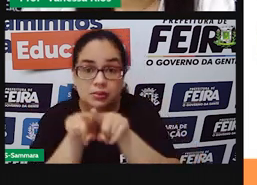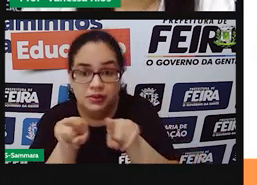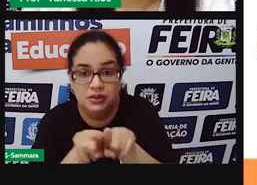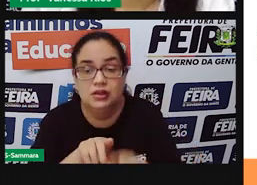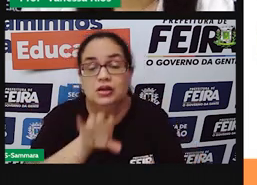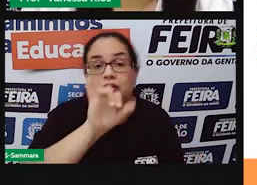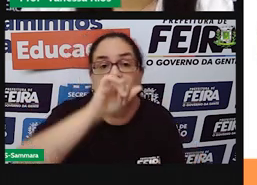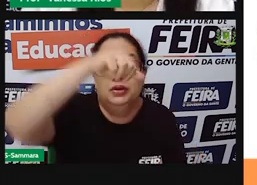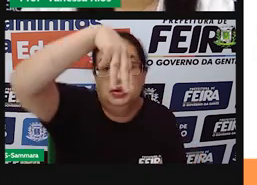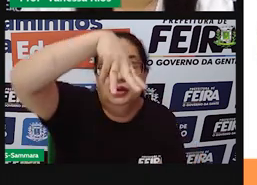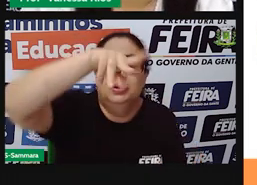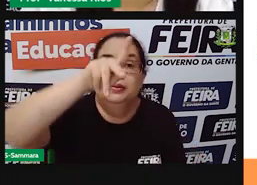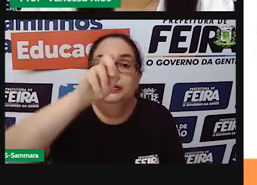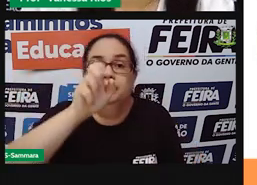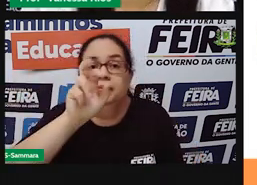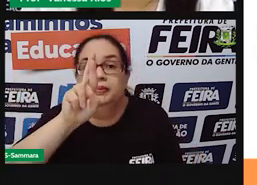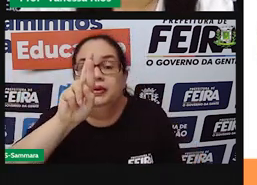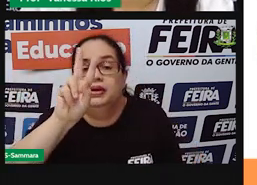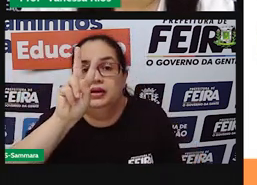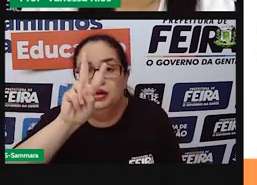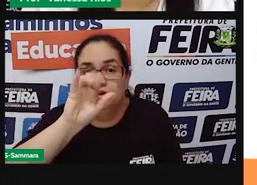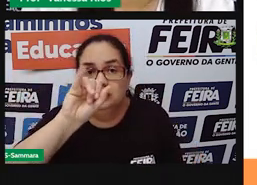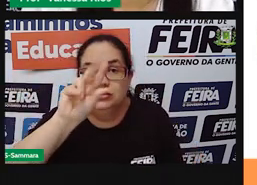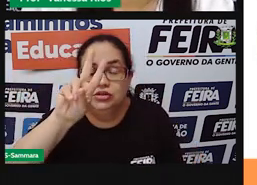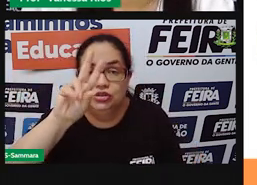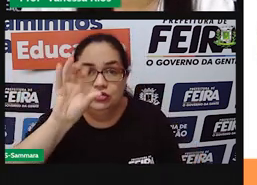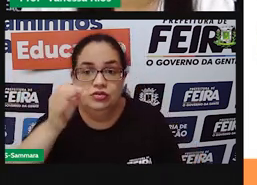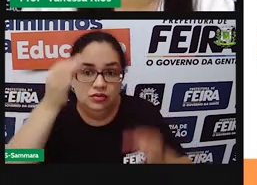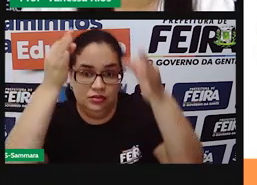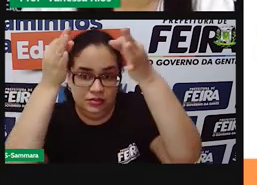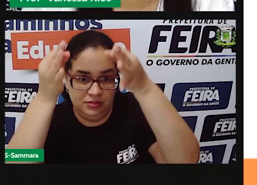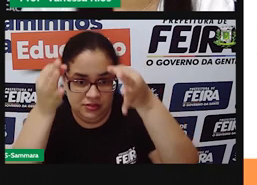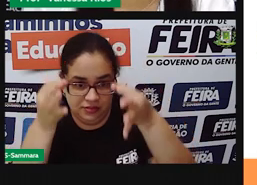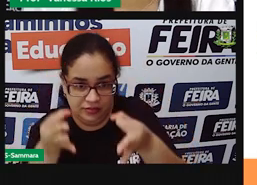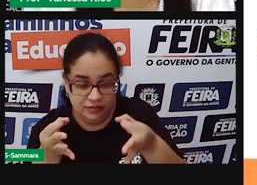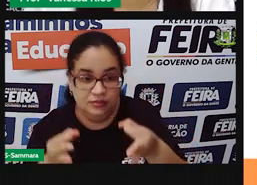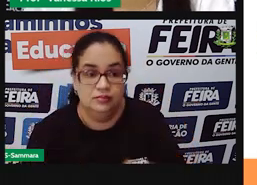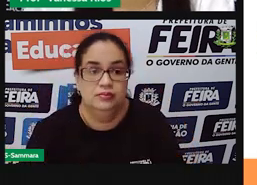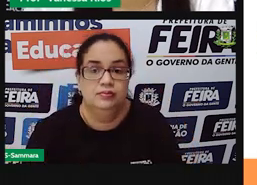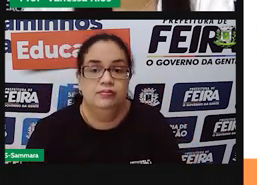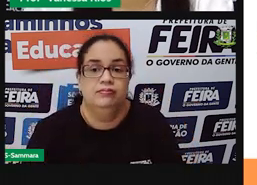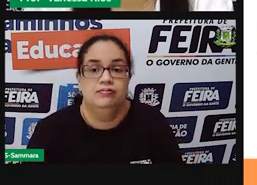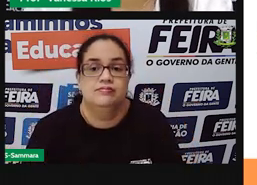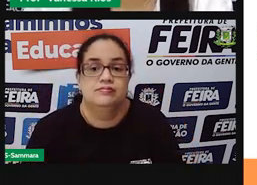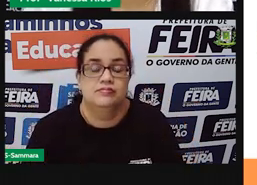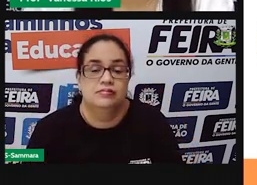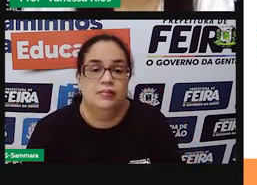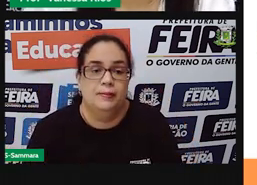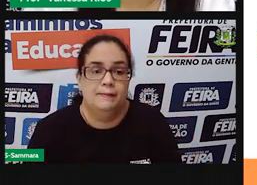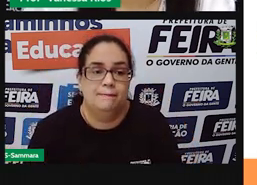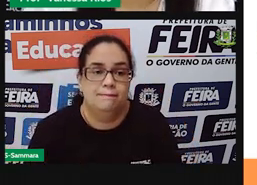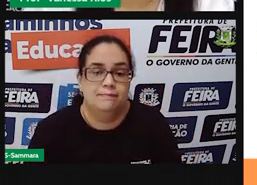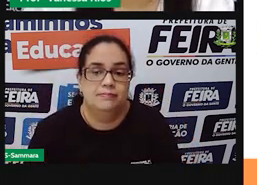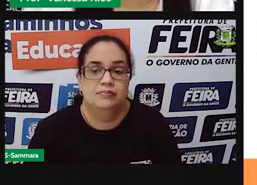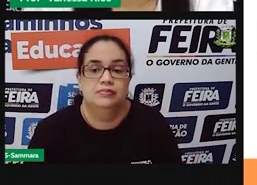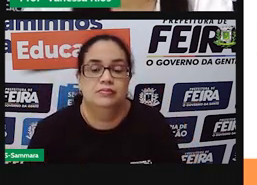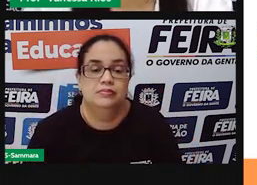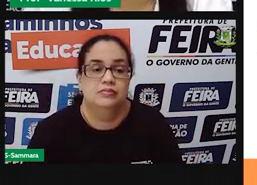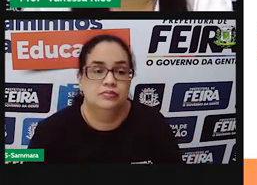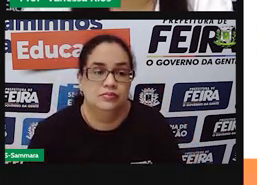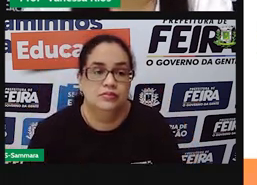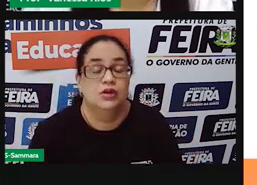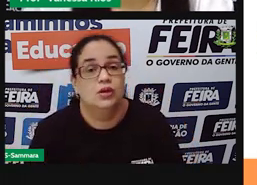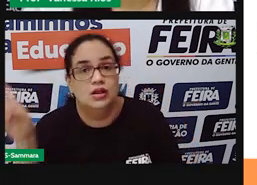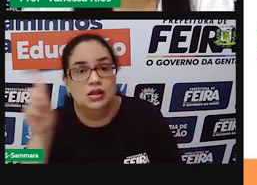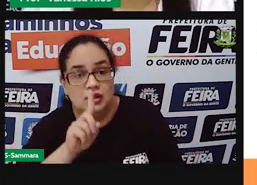modo imperativo. E o modo imperativo, não tem tempo, né? De presente, passado e futuro, apenas afirmativo ou